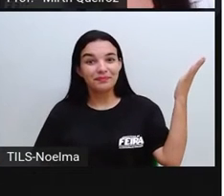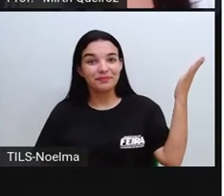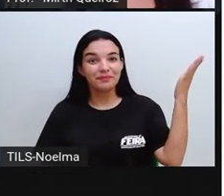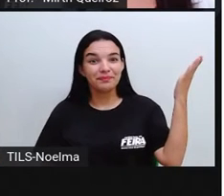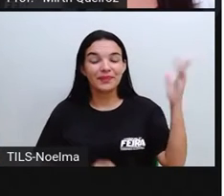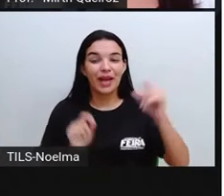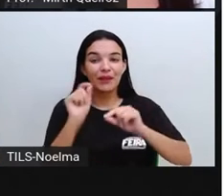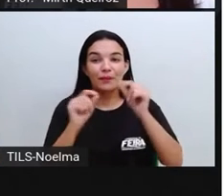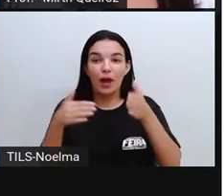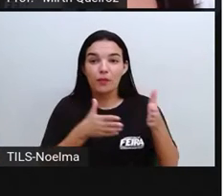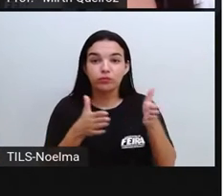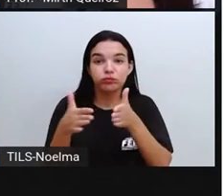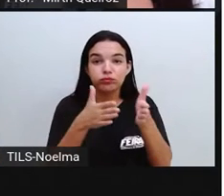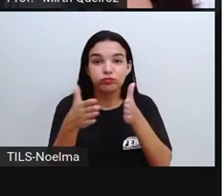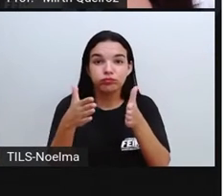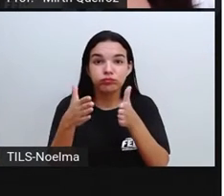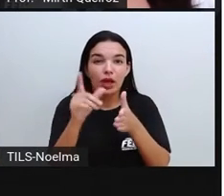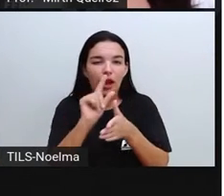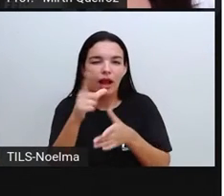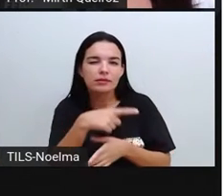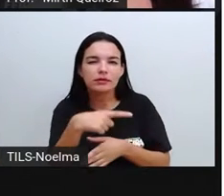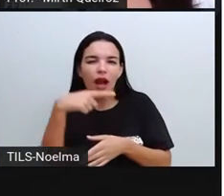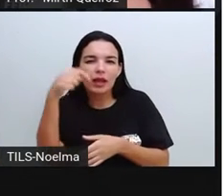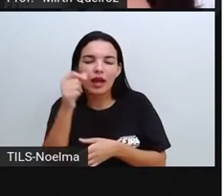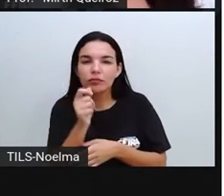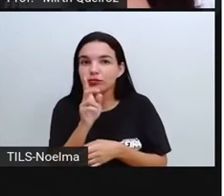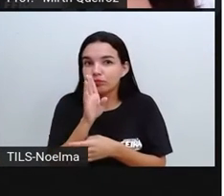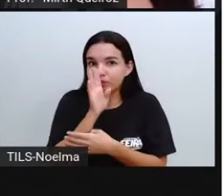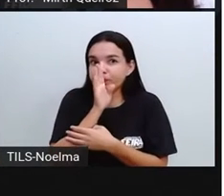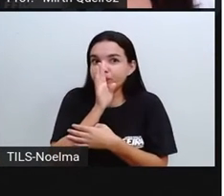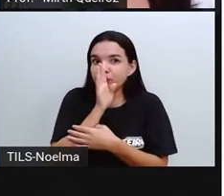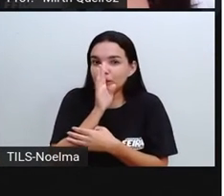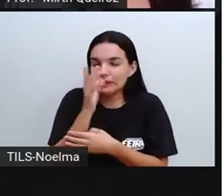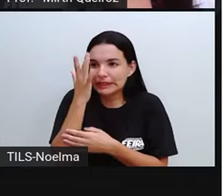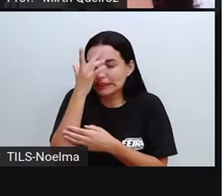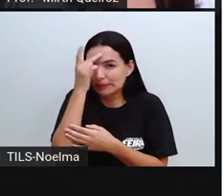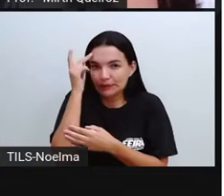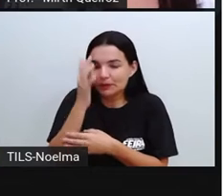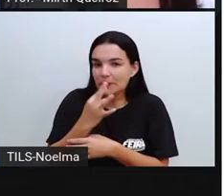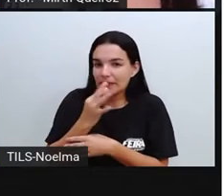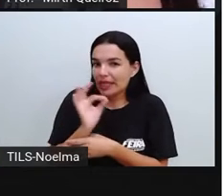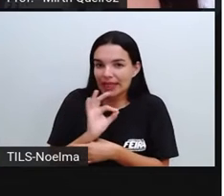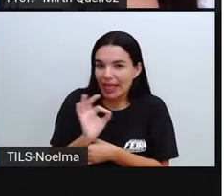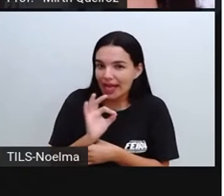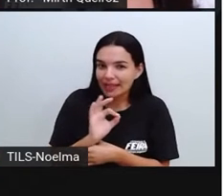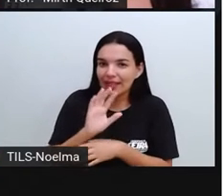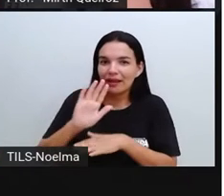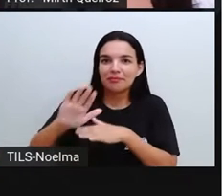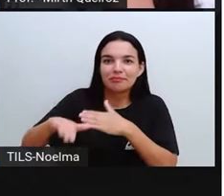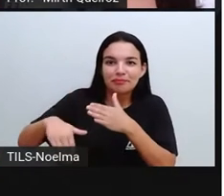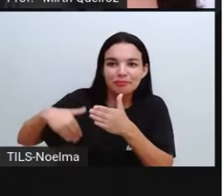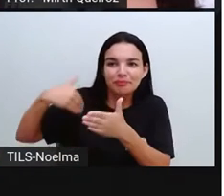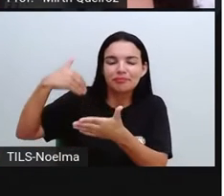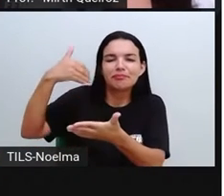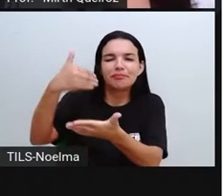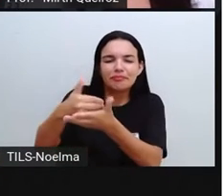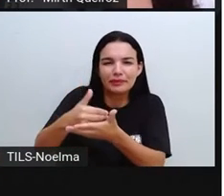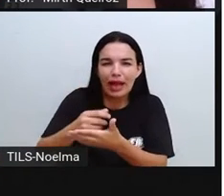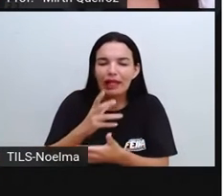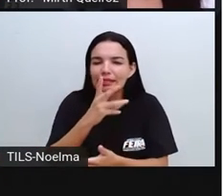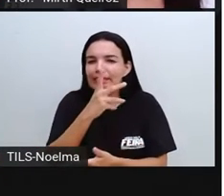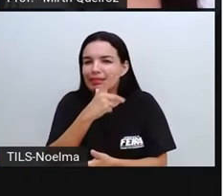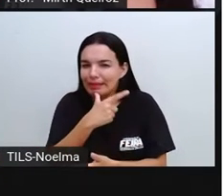O caminho para sair do anonimato foi longo, né? Ele que produzia suas artes ali mais popular, mais voltada ali